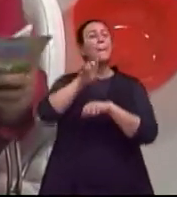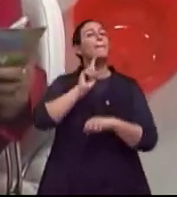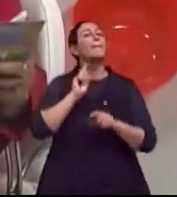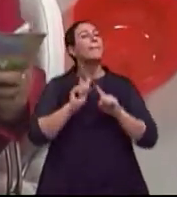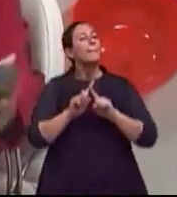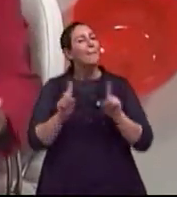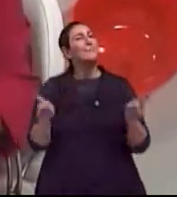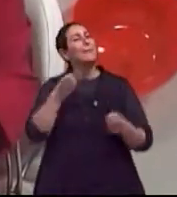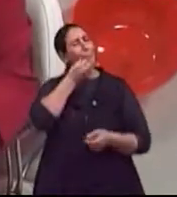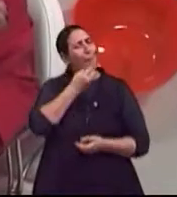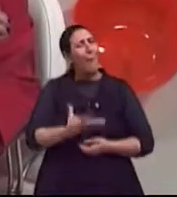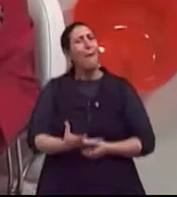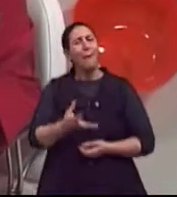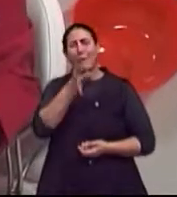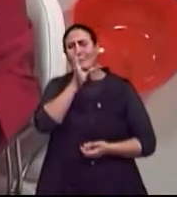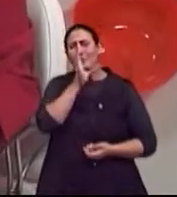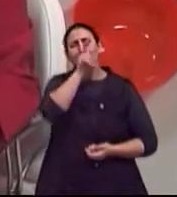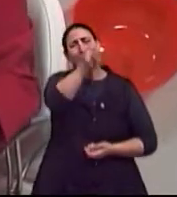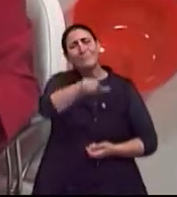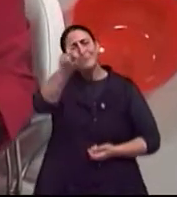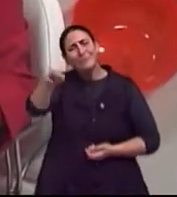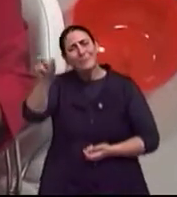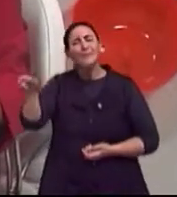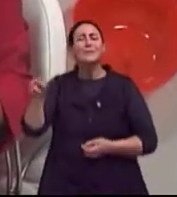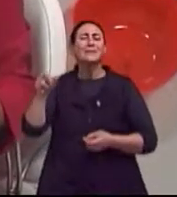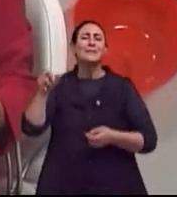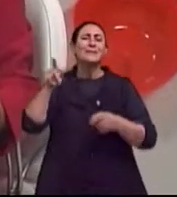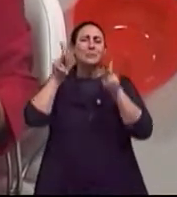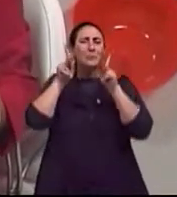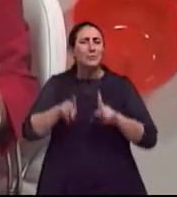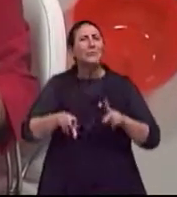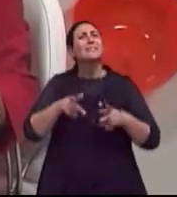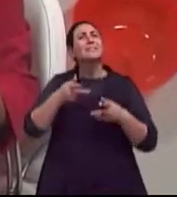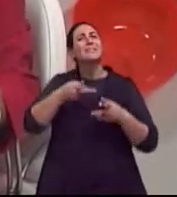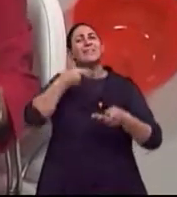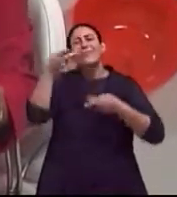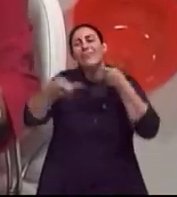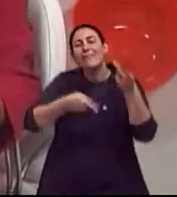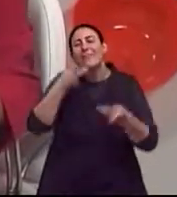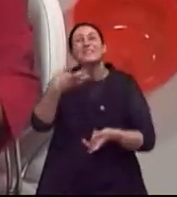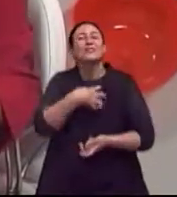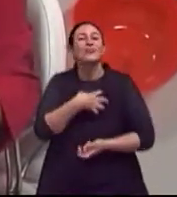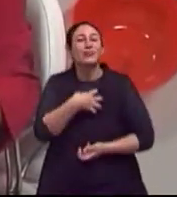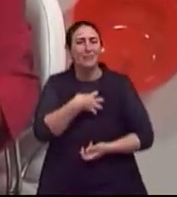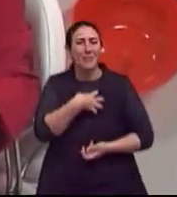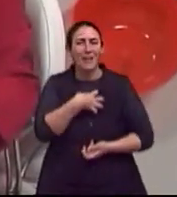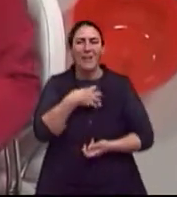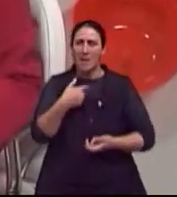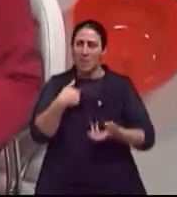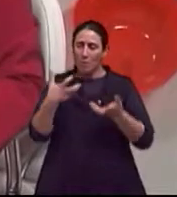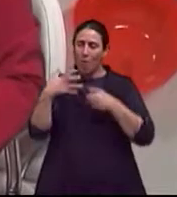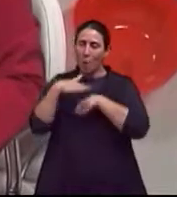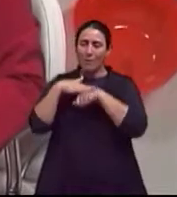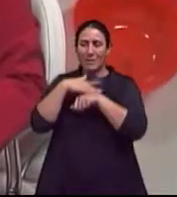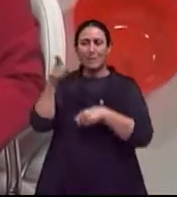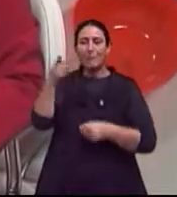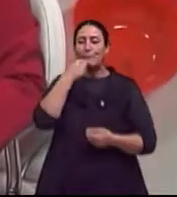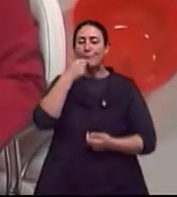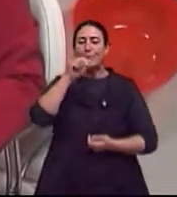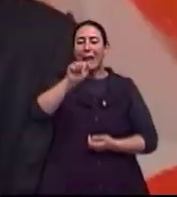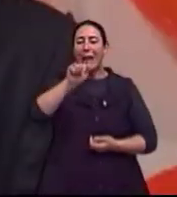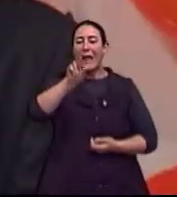é muito bom ouvir as pessoas, sentir o que elas estão dizendo. Mas eu queria pegar com o Arines uma